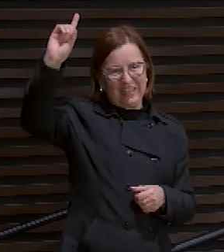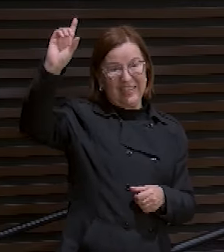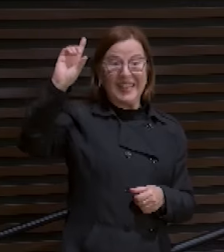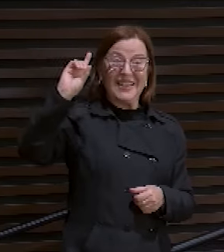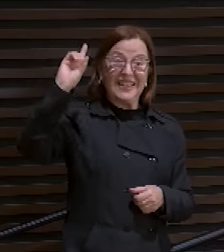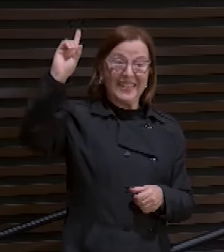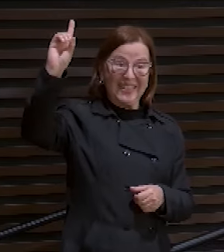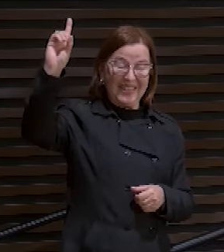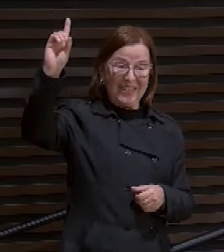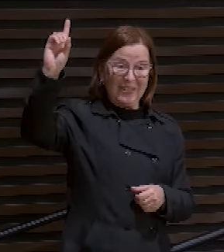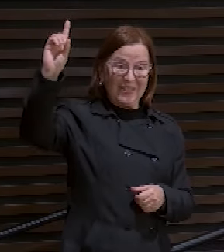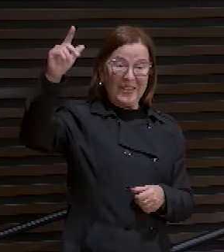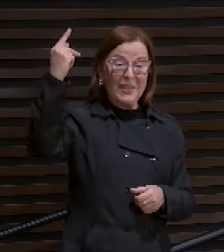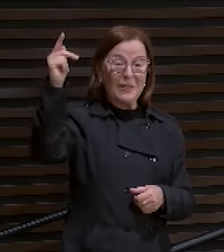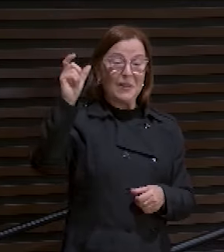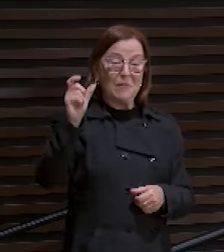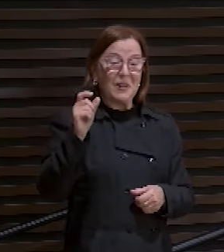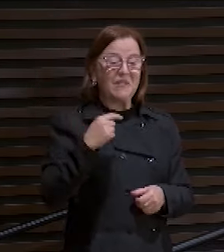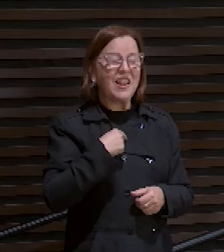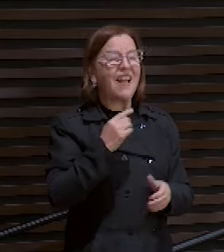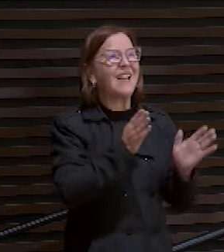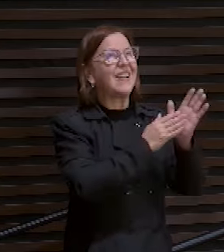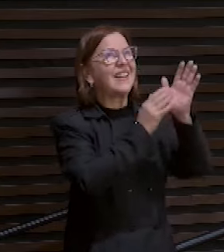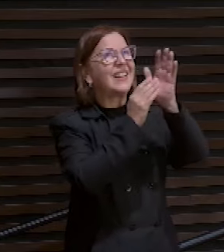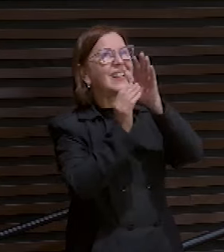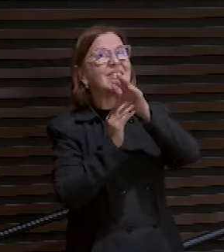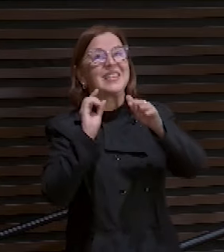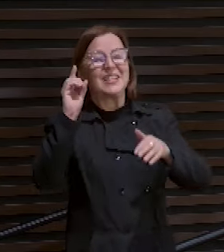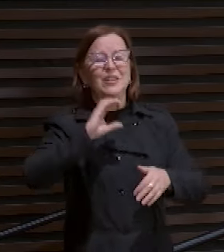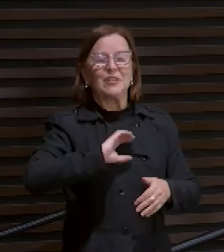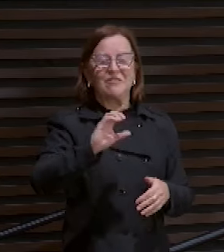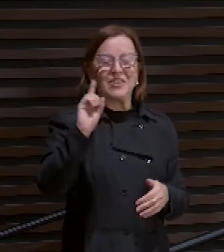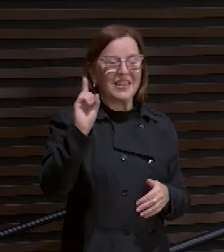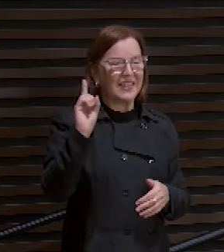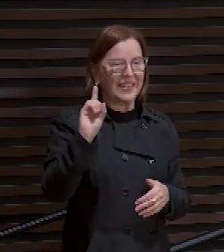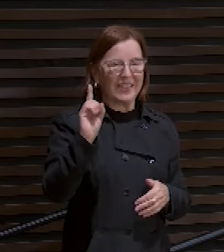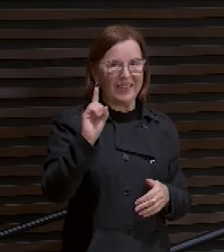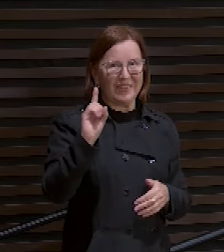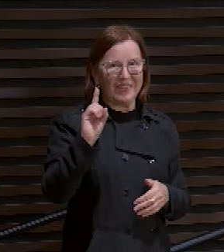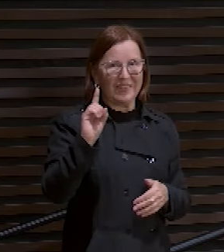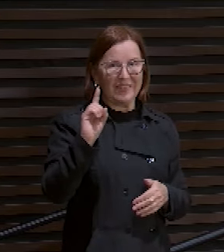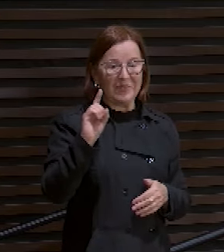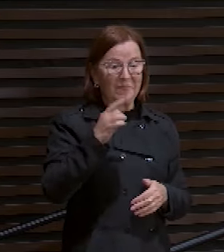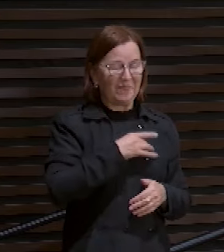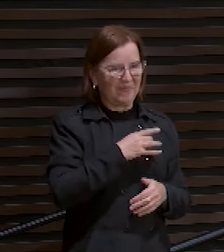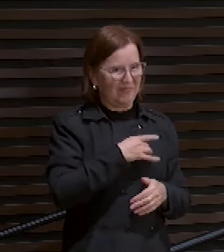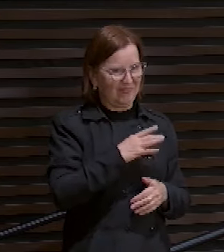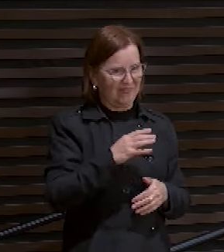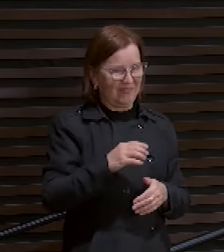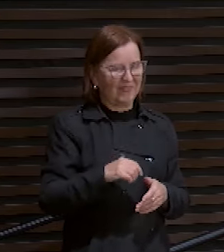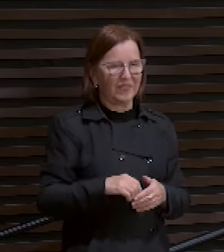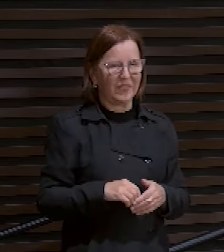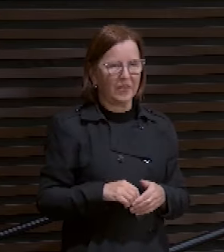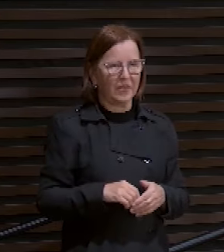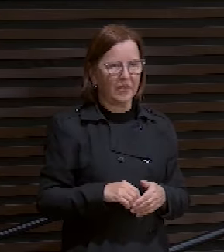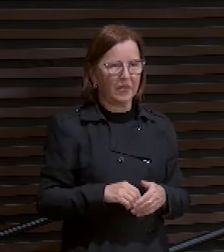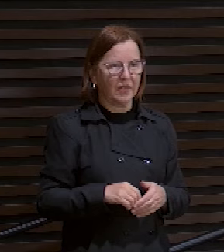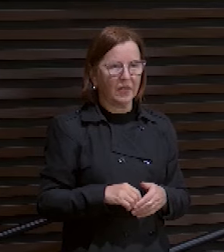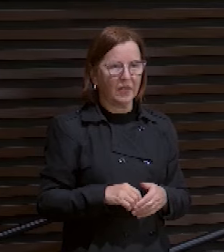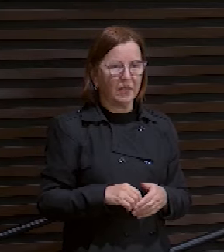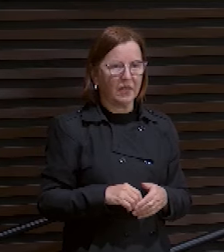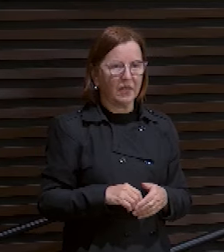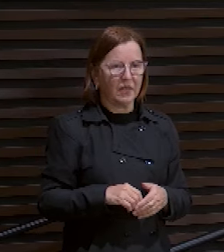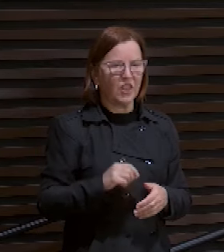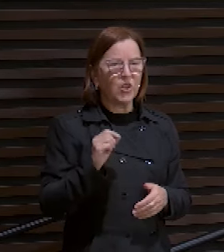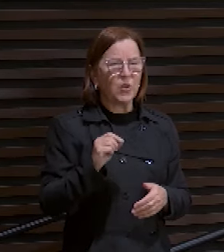Deus cuja palavra eu louvo. Em Deus eu confio e não. Temerei. O que me pode fazer um simples